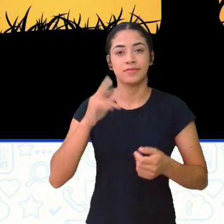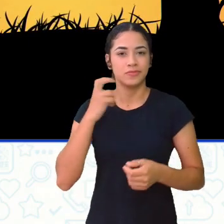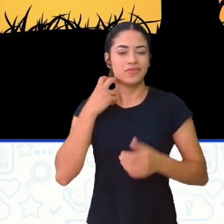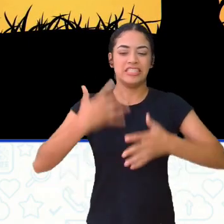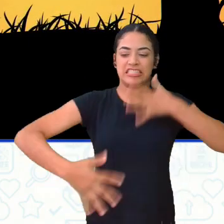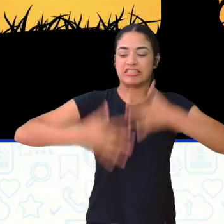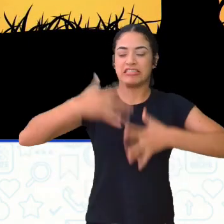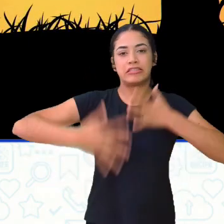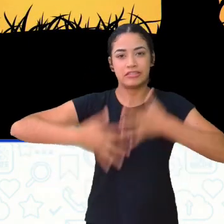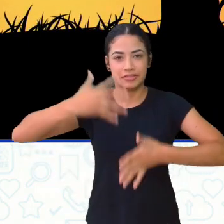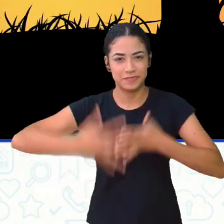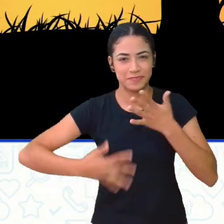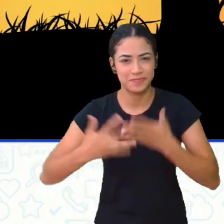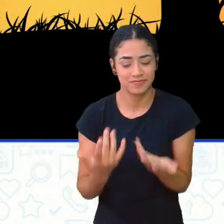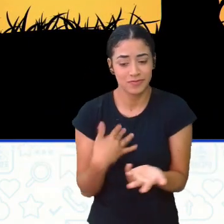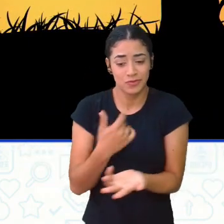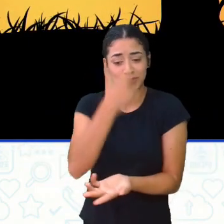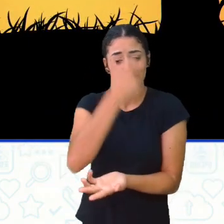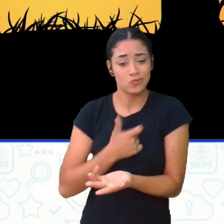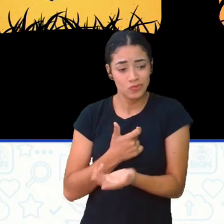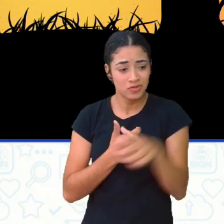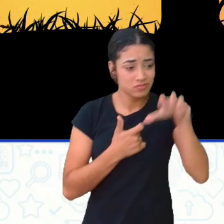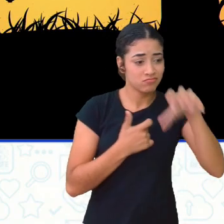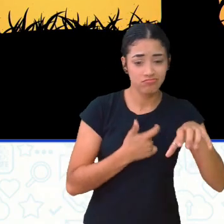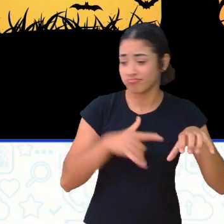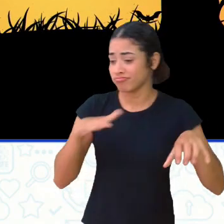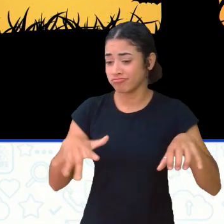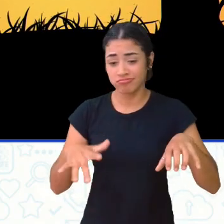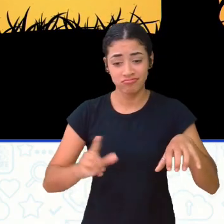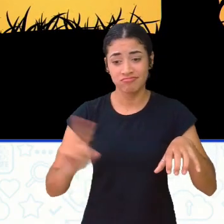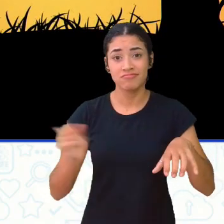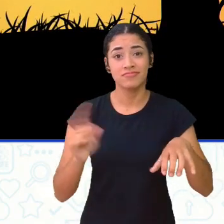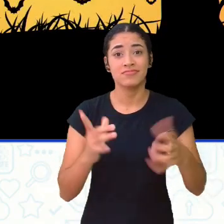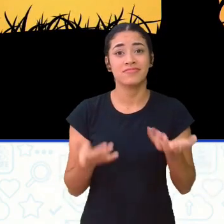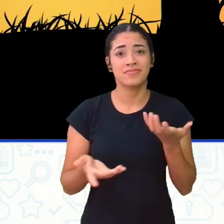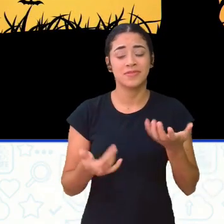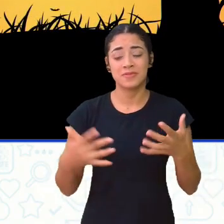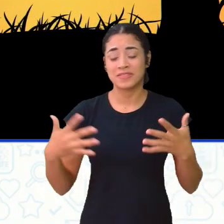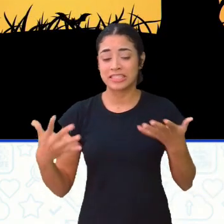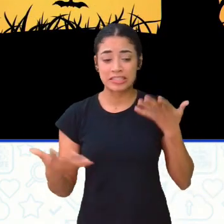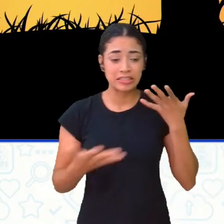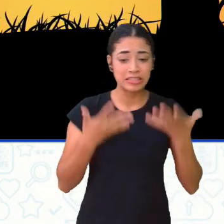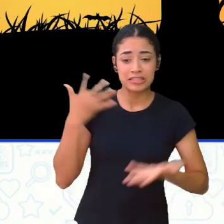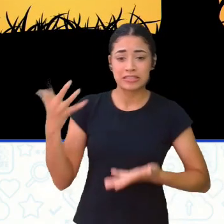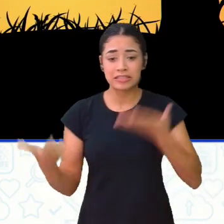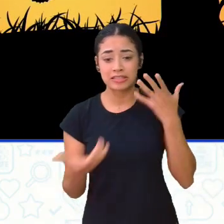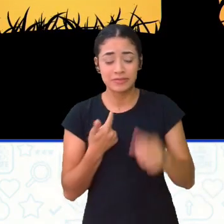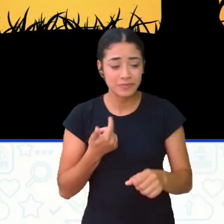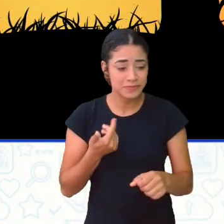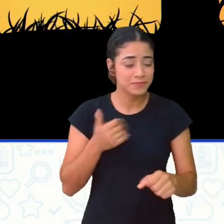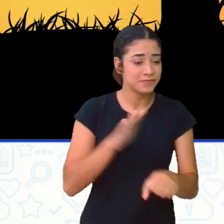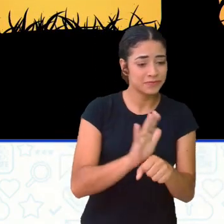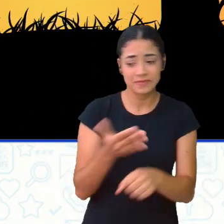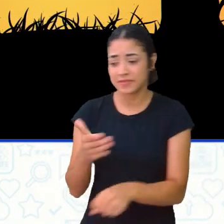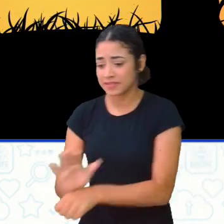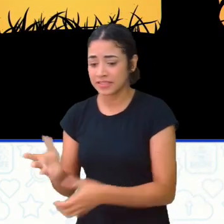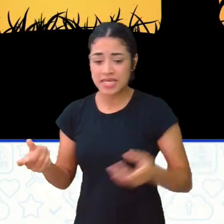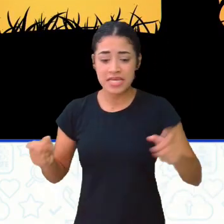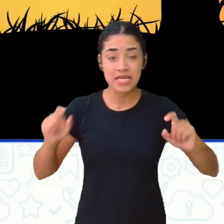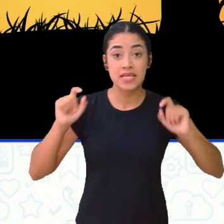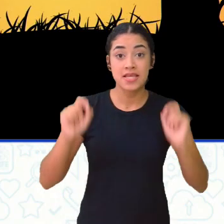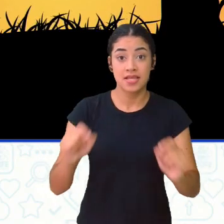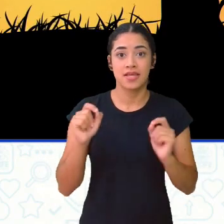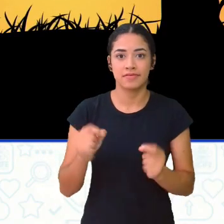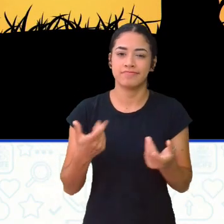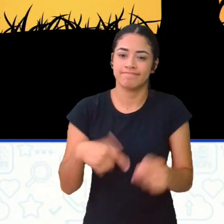morcego, né? Eu não sou uma coisa nem outra. Indeciso, não sabendo a quem apoiar, resolveu aguardar o